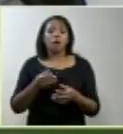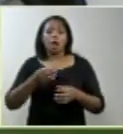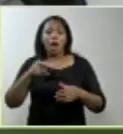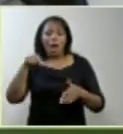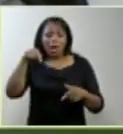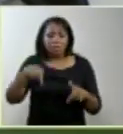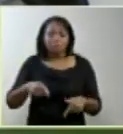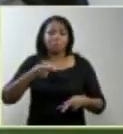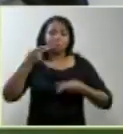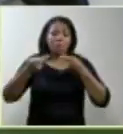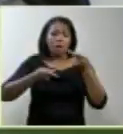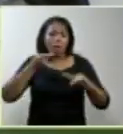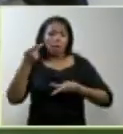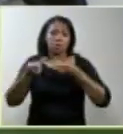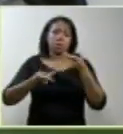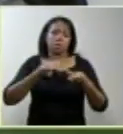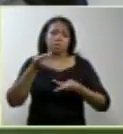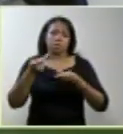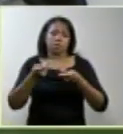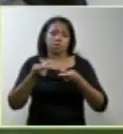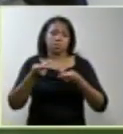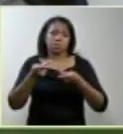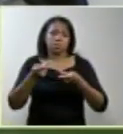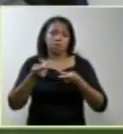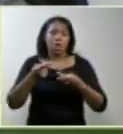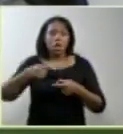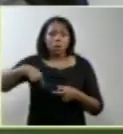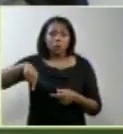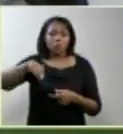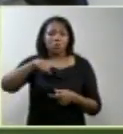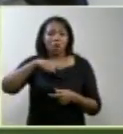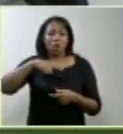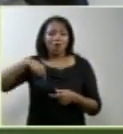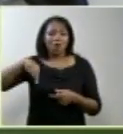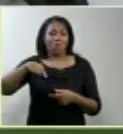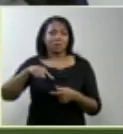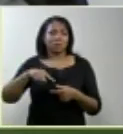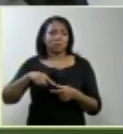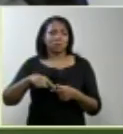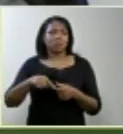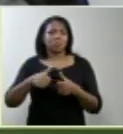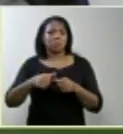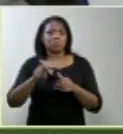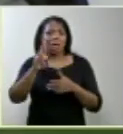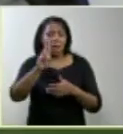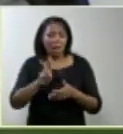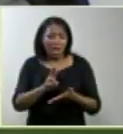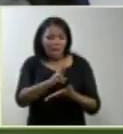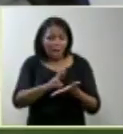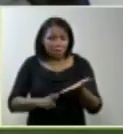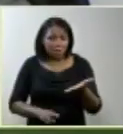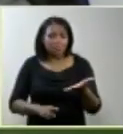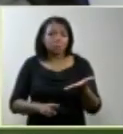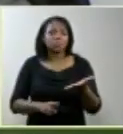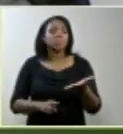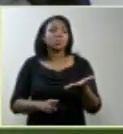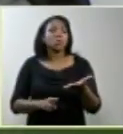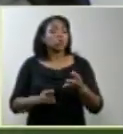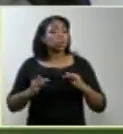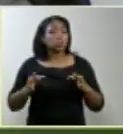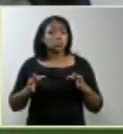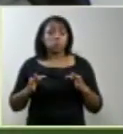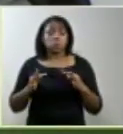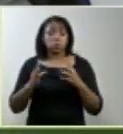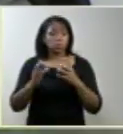estiveram. Presidente, relator, ministro Macaurelli. Tupinotti,